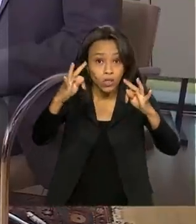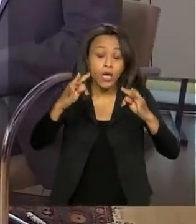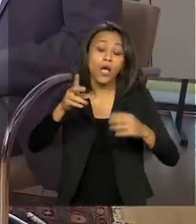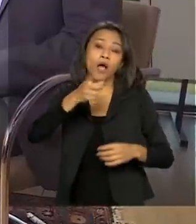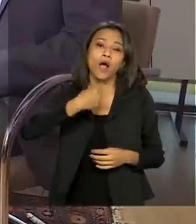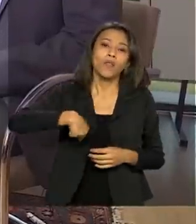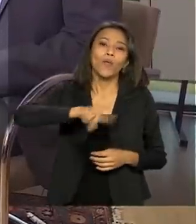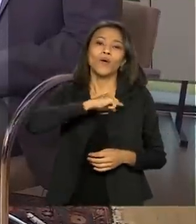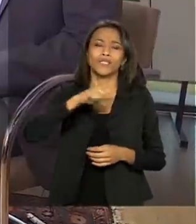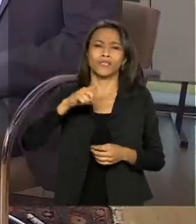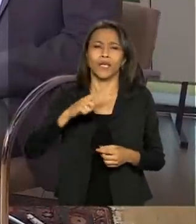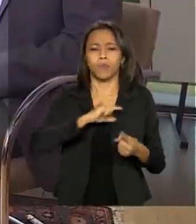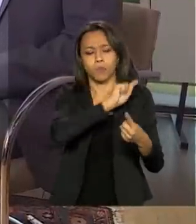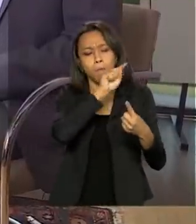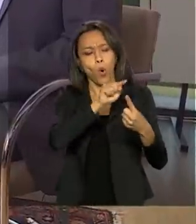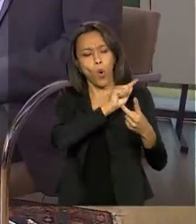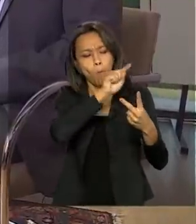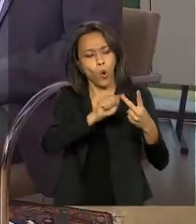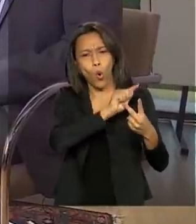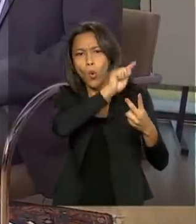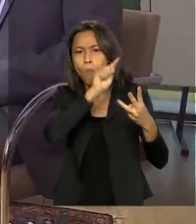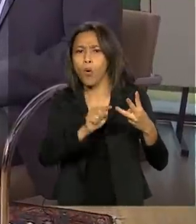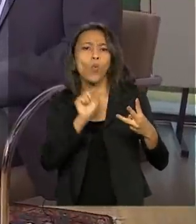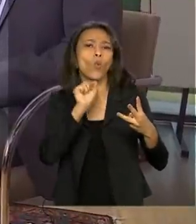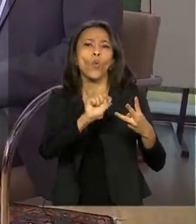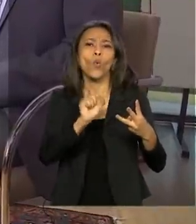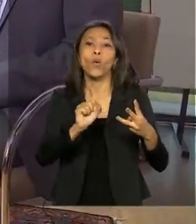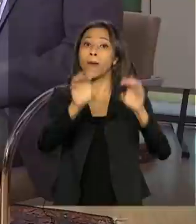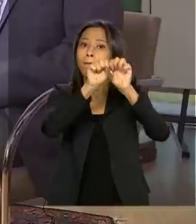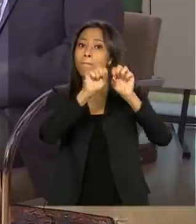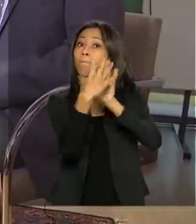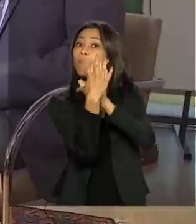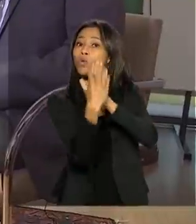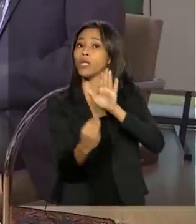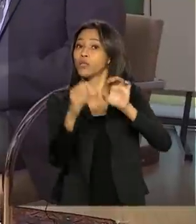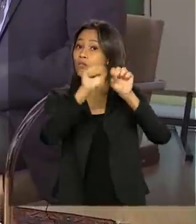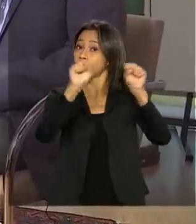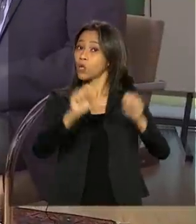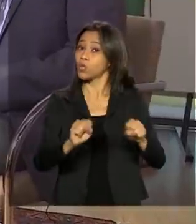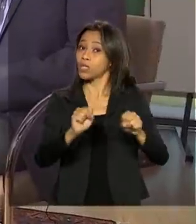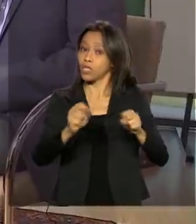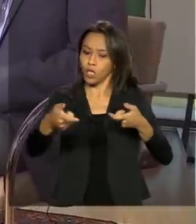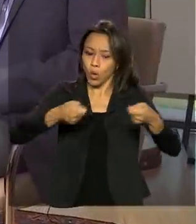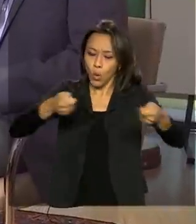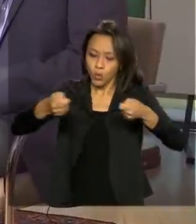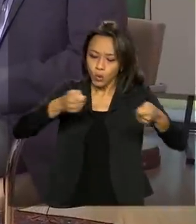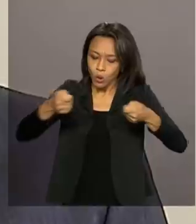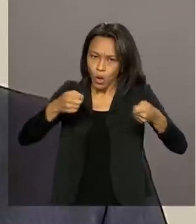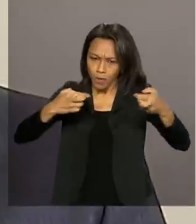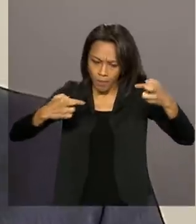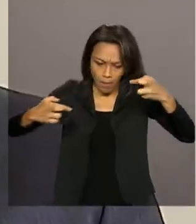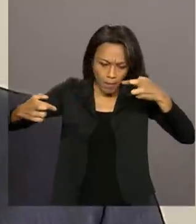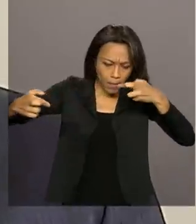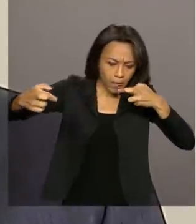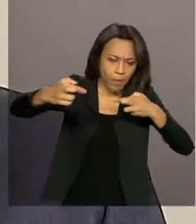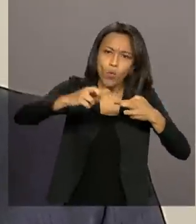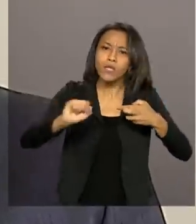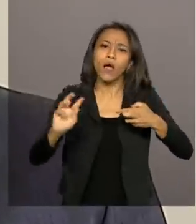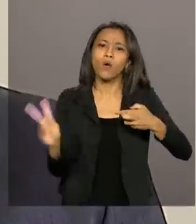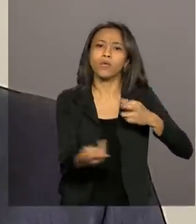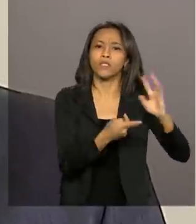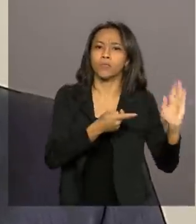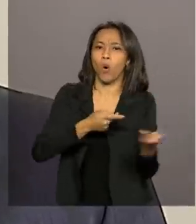A gente tem o Deter, a gente tem o Prod, a gente tem o Sensipan, são vários sistemas que monitoram ali o desmatamento na